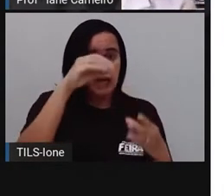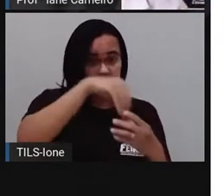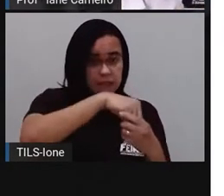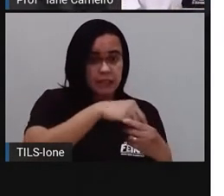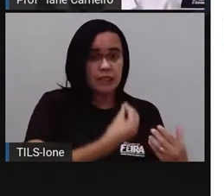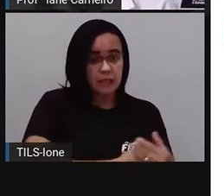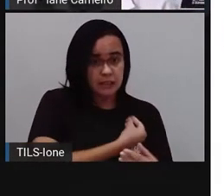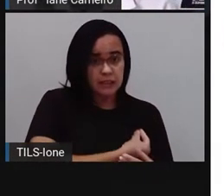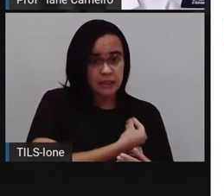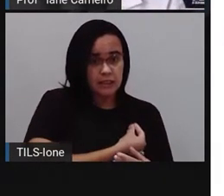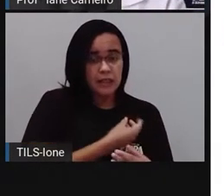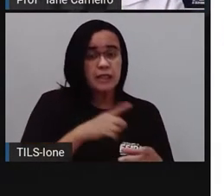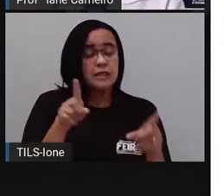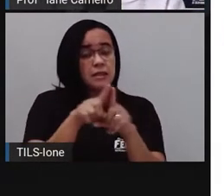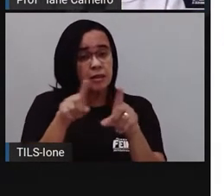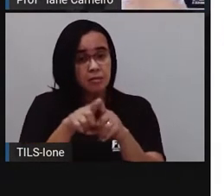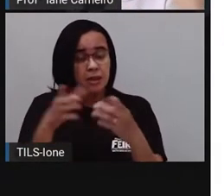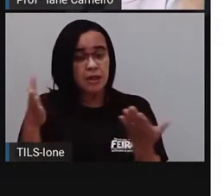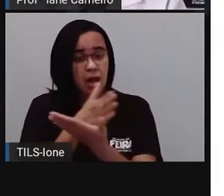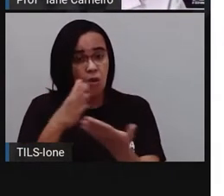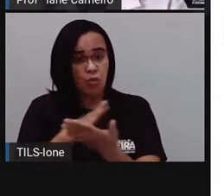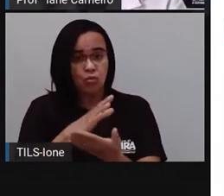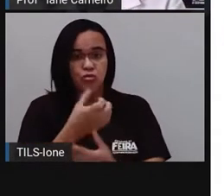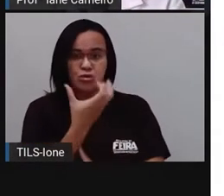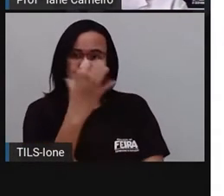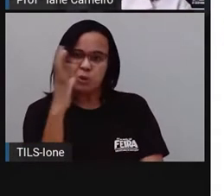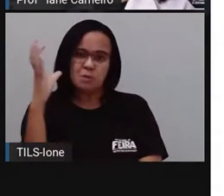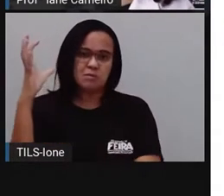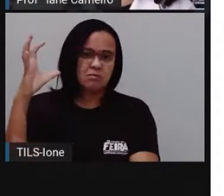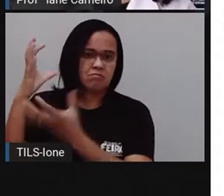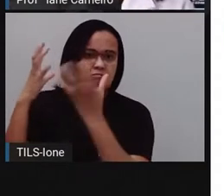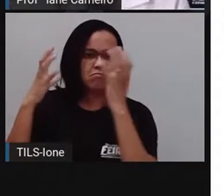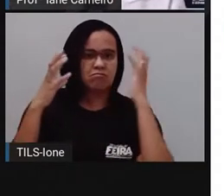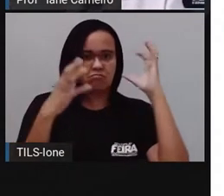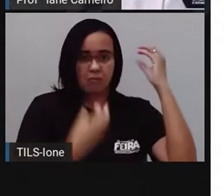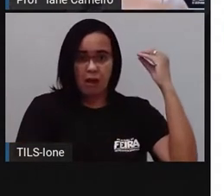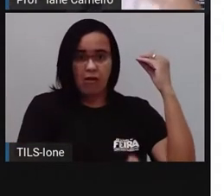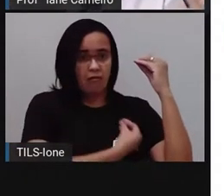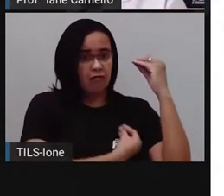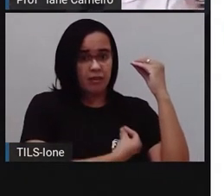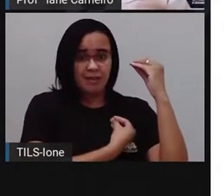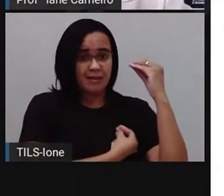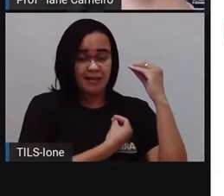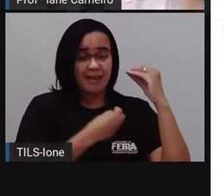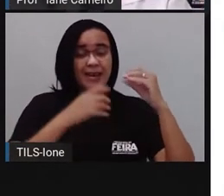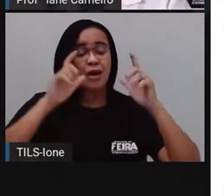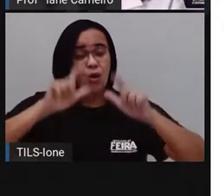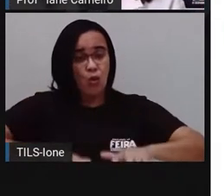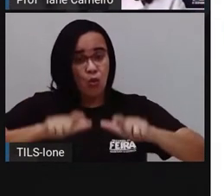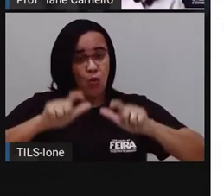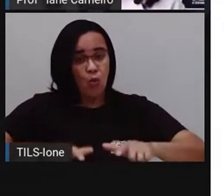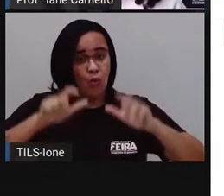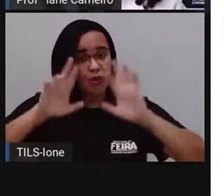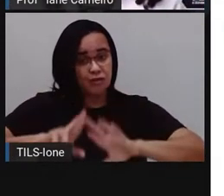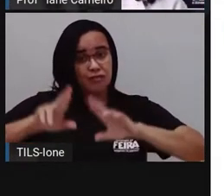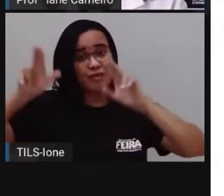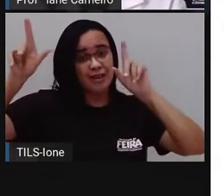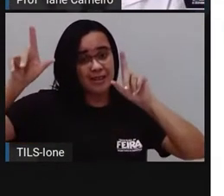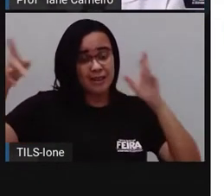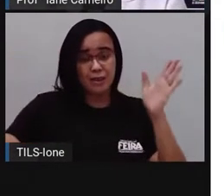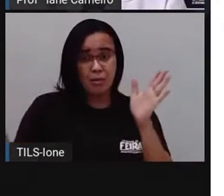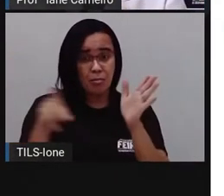dos domésticos, né? Eles nascem em florestas, no local, no ambiente natural deles,